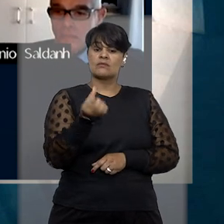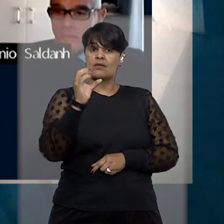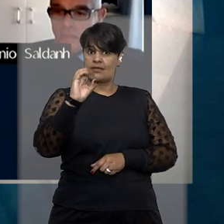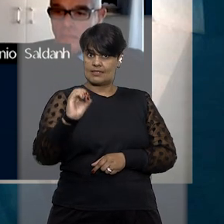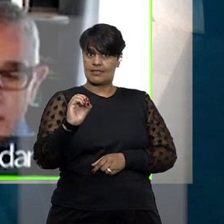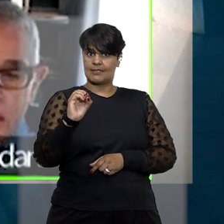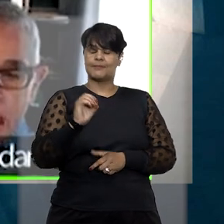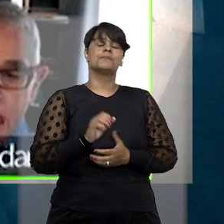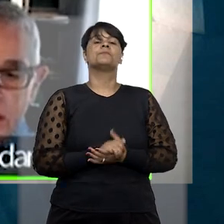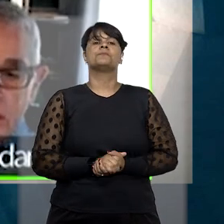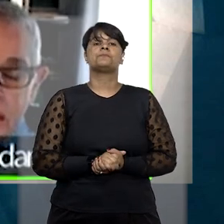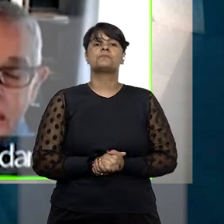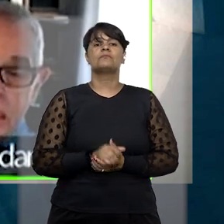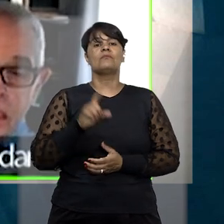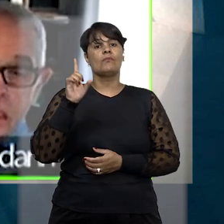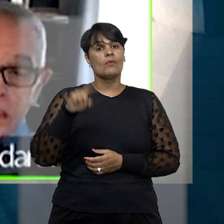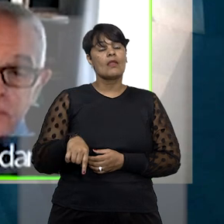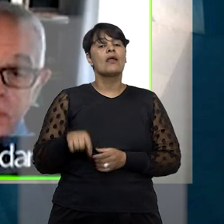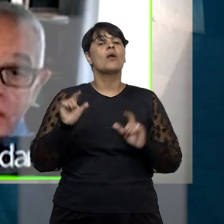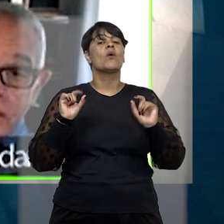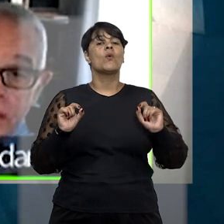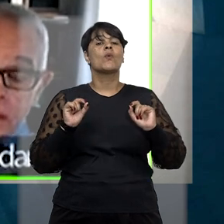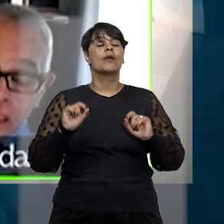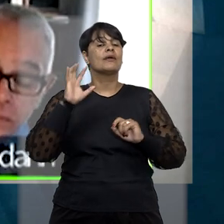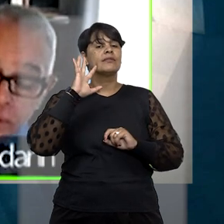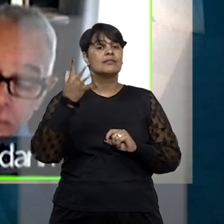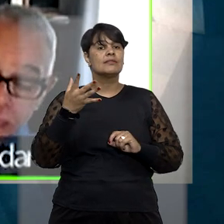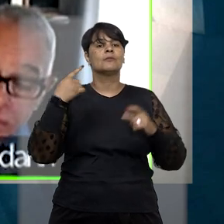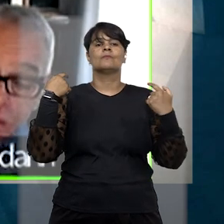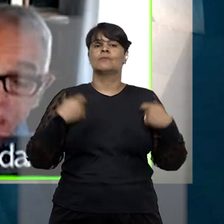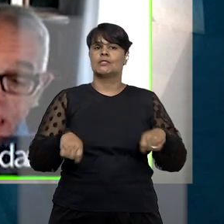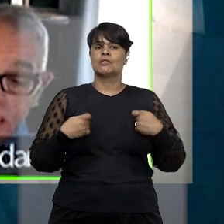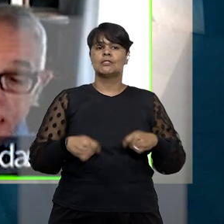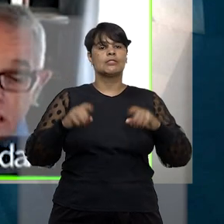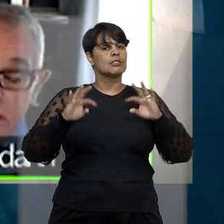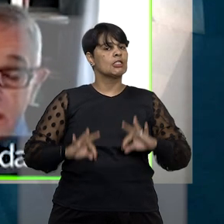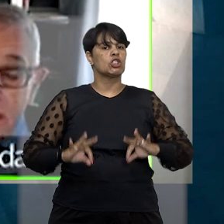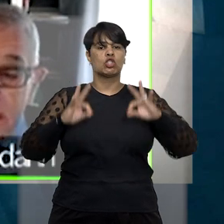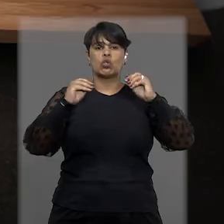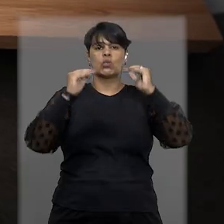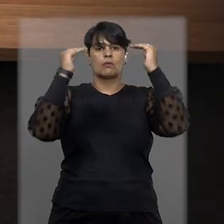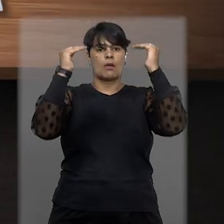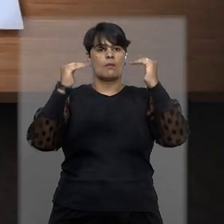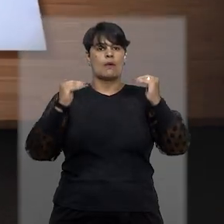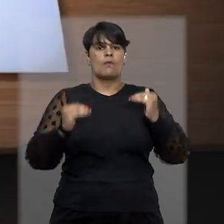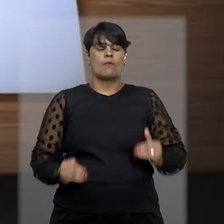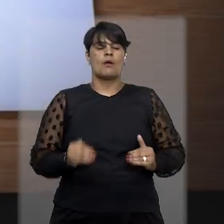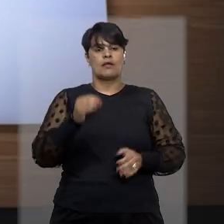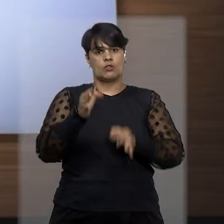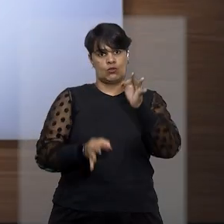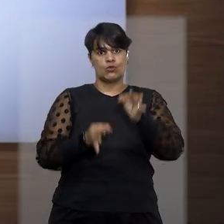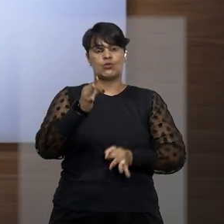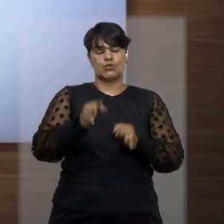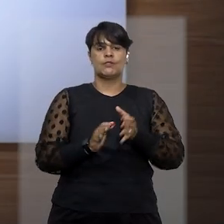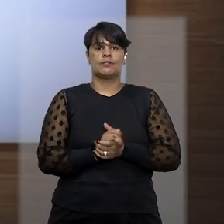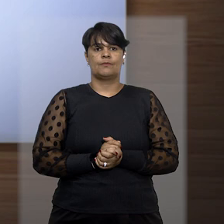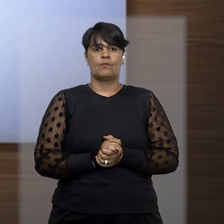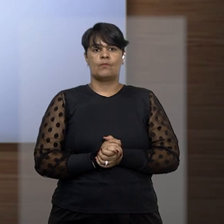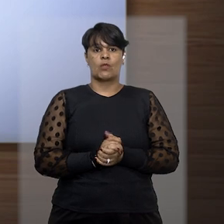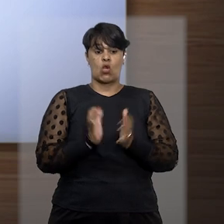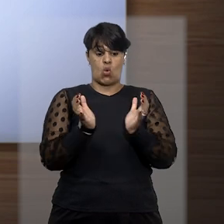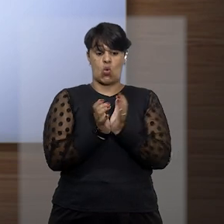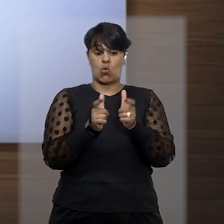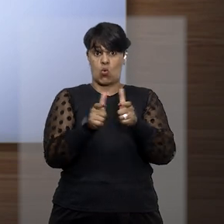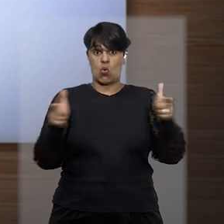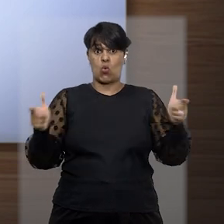Ou seja, a tese deverá ser aplicada pelas demais instâncias da Justiça. Por maioria, foi fixada a seguinte